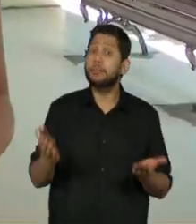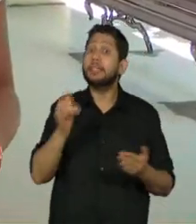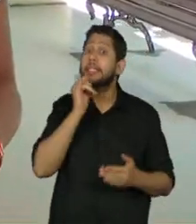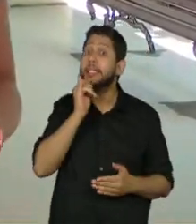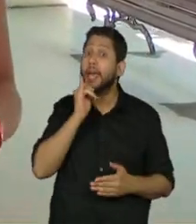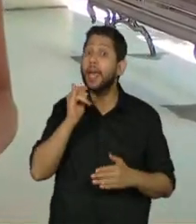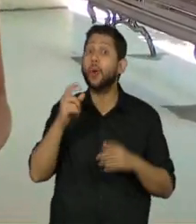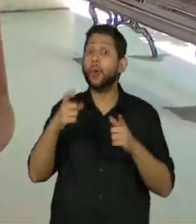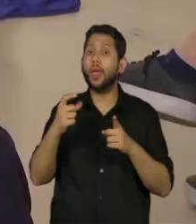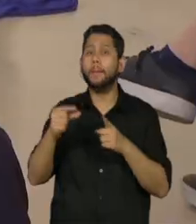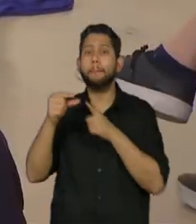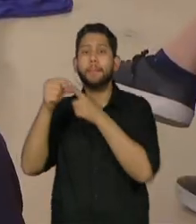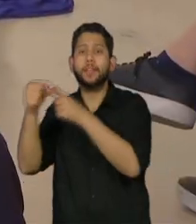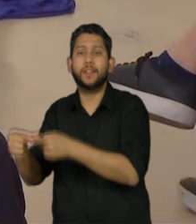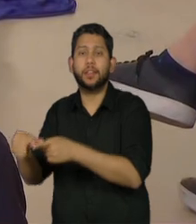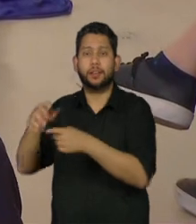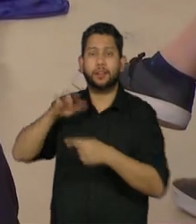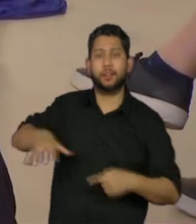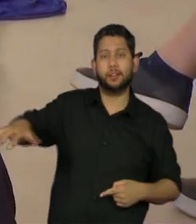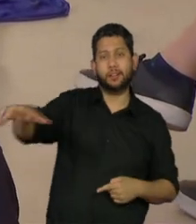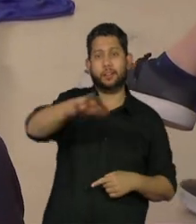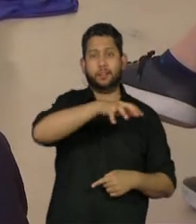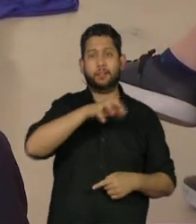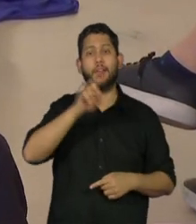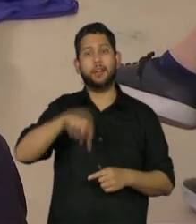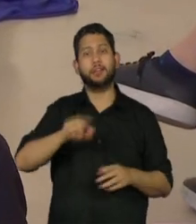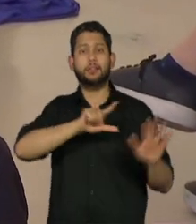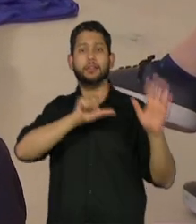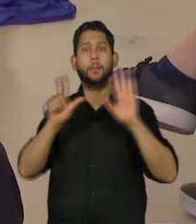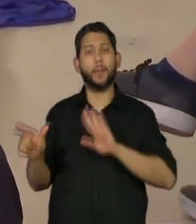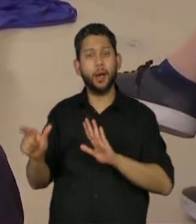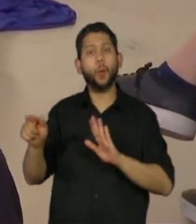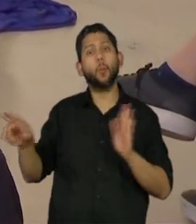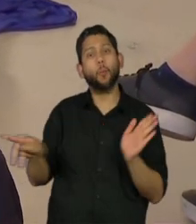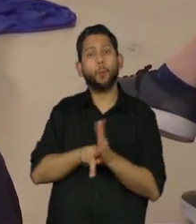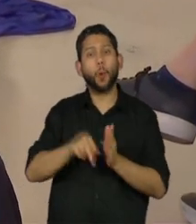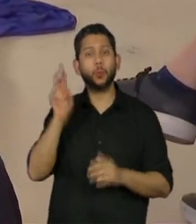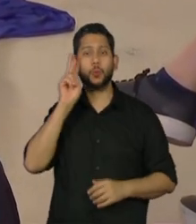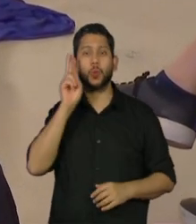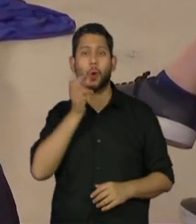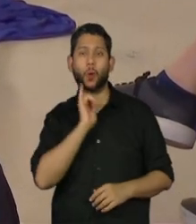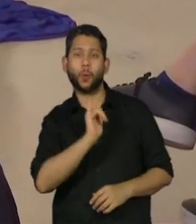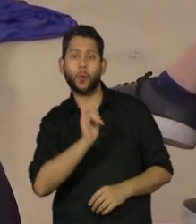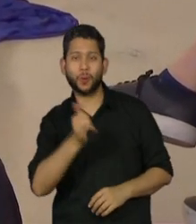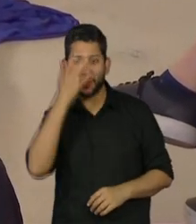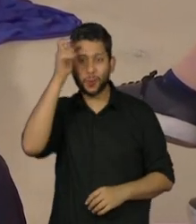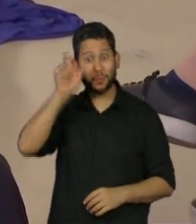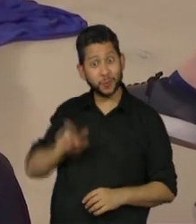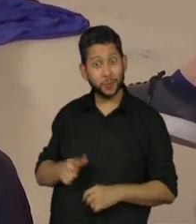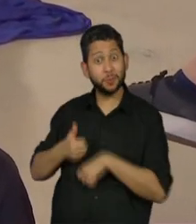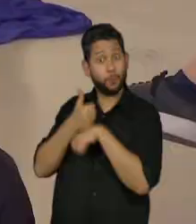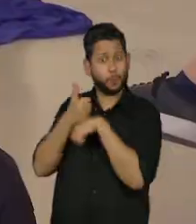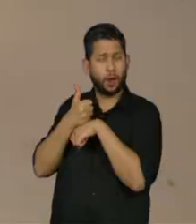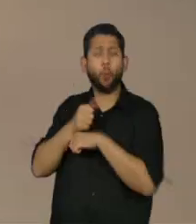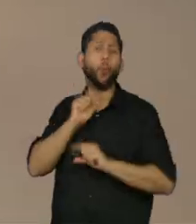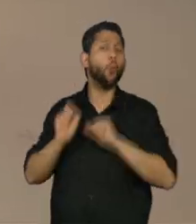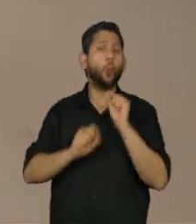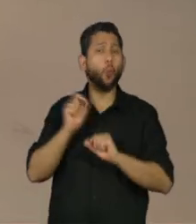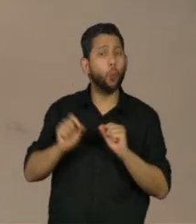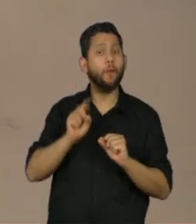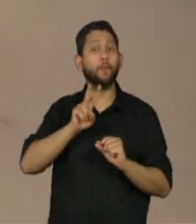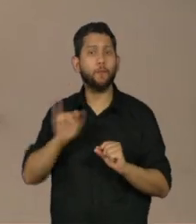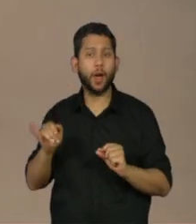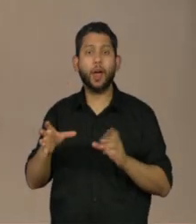periferias. Essa é a Semana Municipal dos Contadores de História e a gente vai saber um pouquinho mais sobre as ações que serão promovidas pela